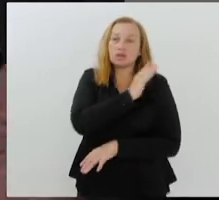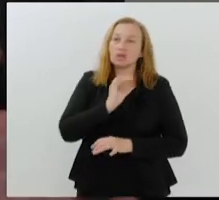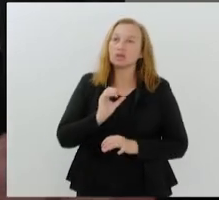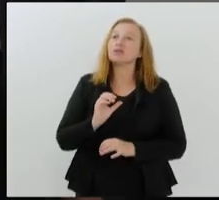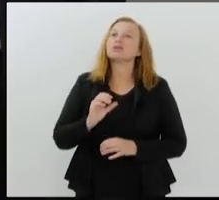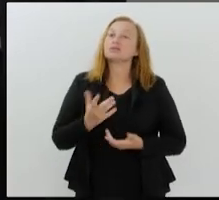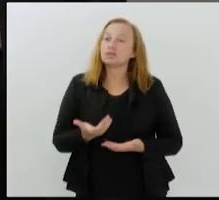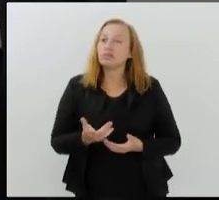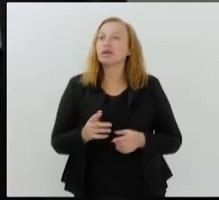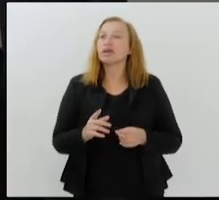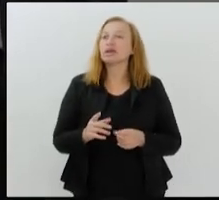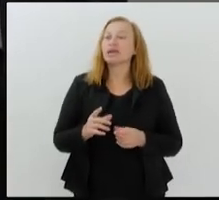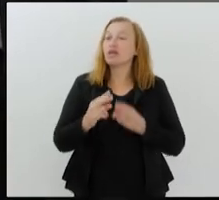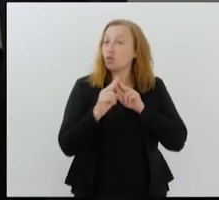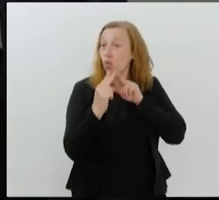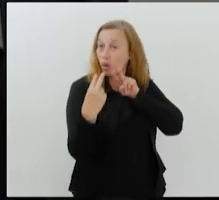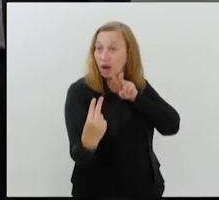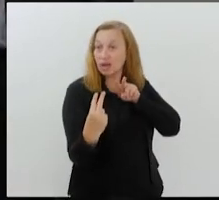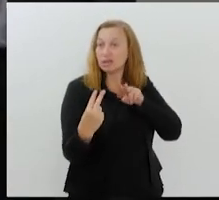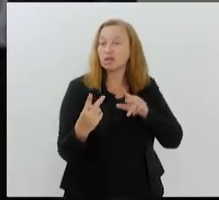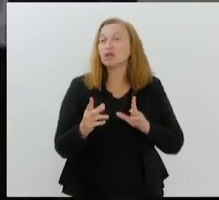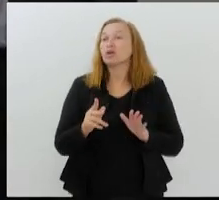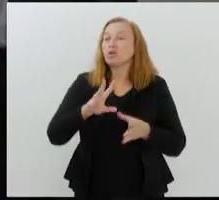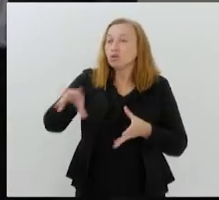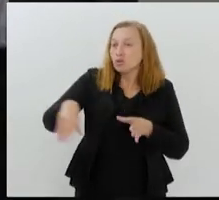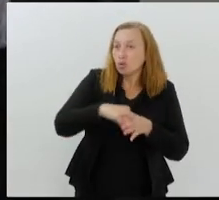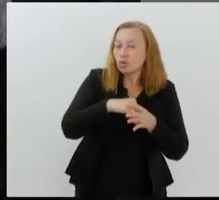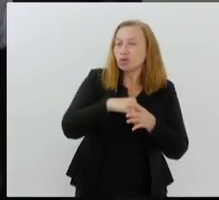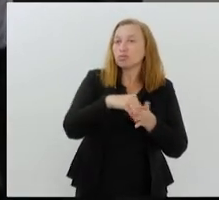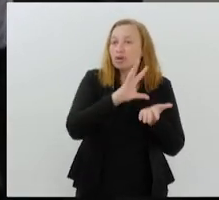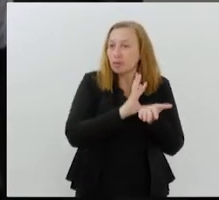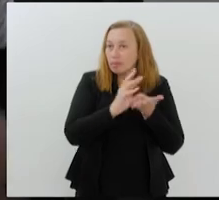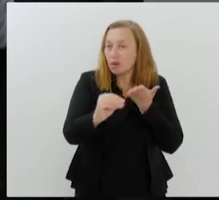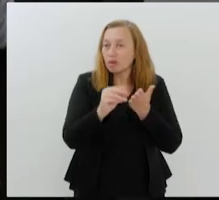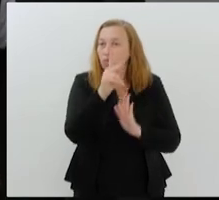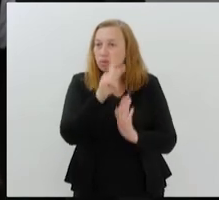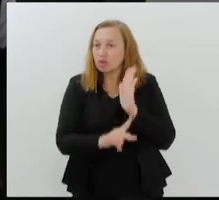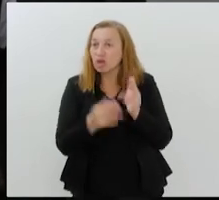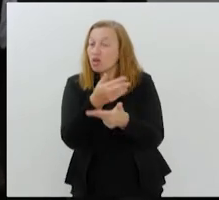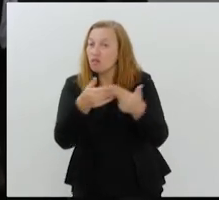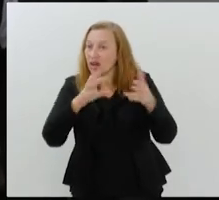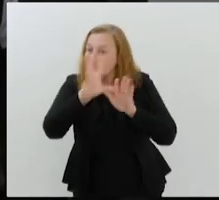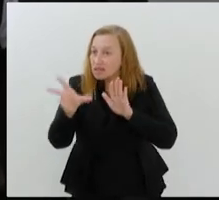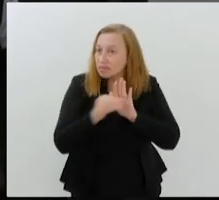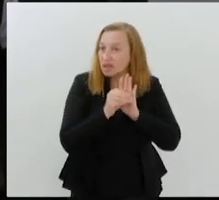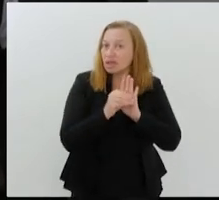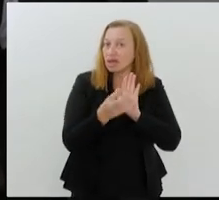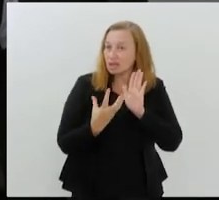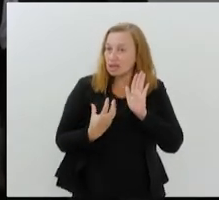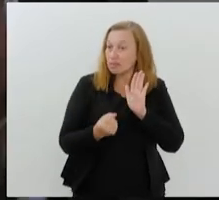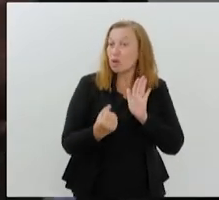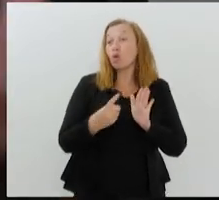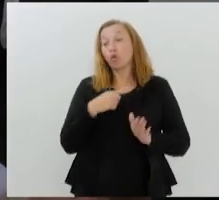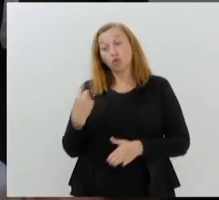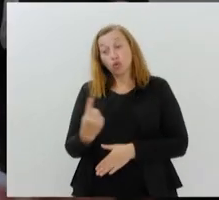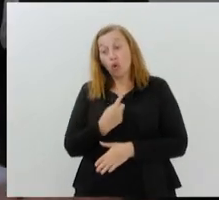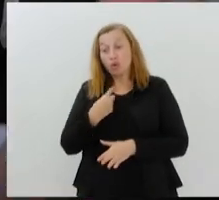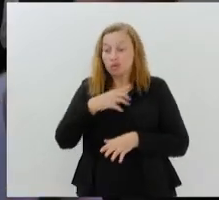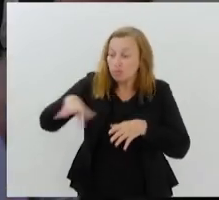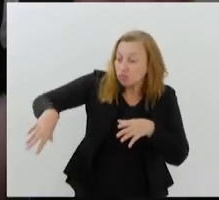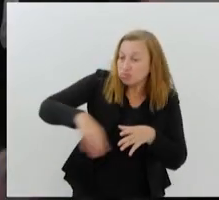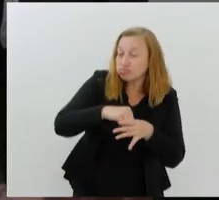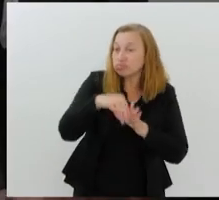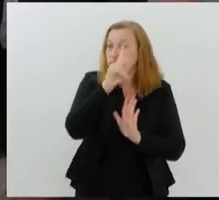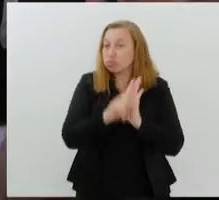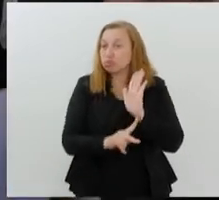online. O projeto entrou em pauta, recebeu várias emendas, algumas foram nossas, para introduzir no projeto